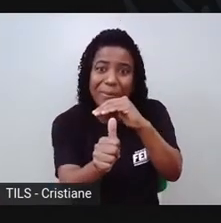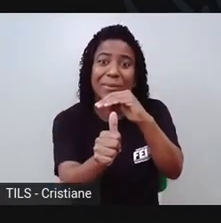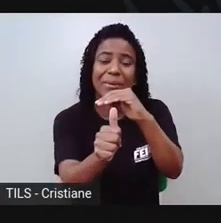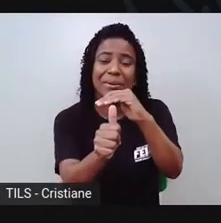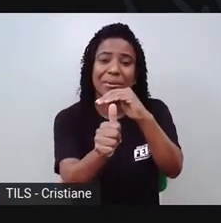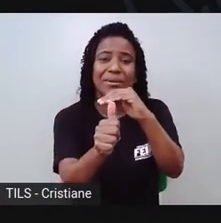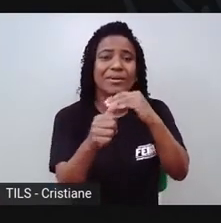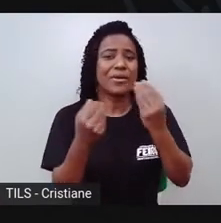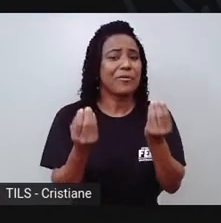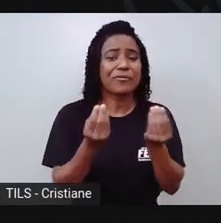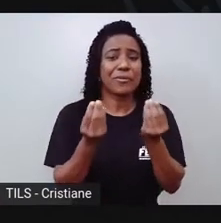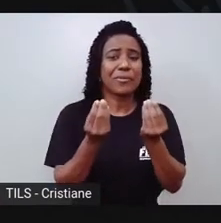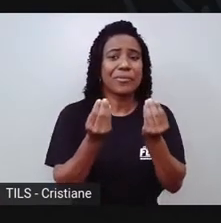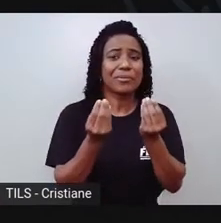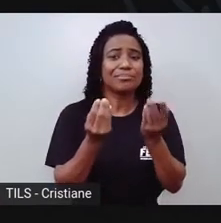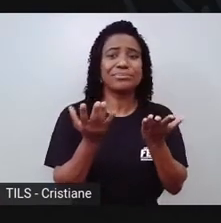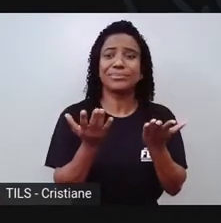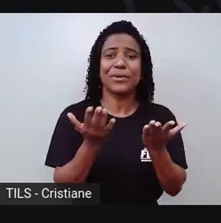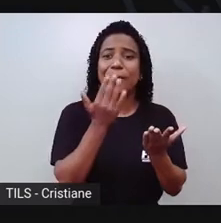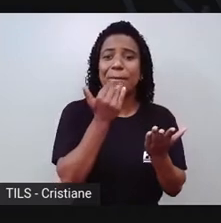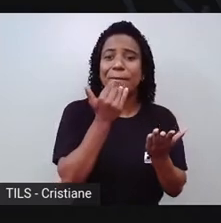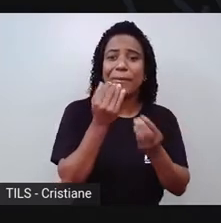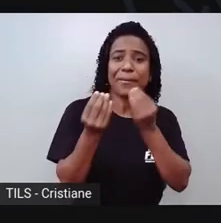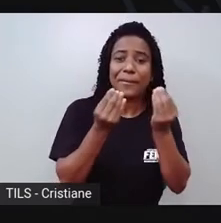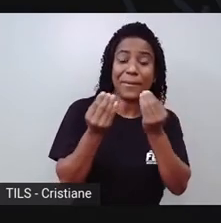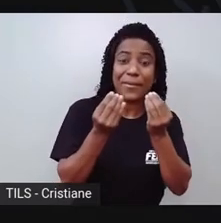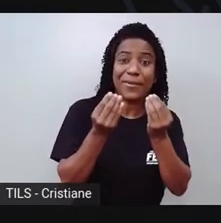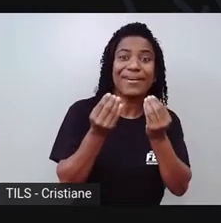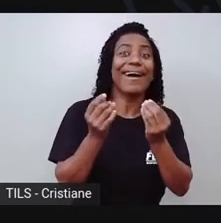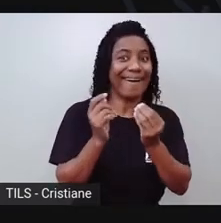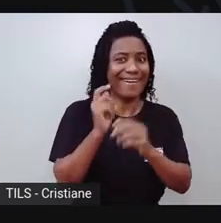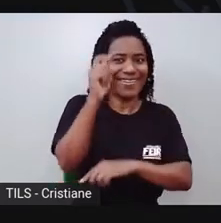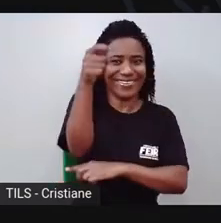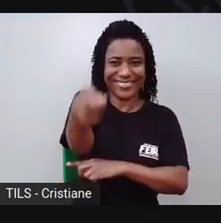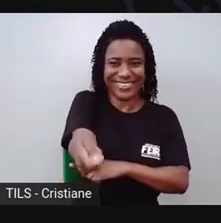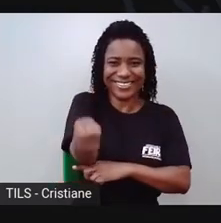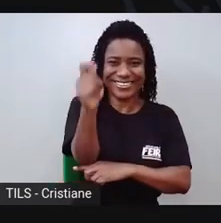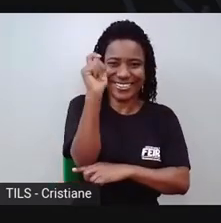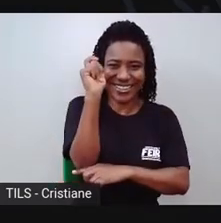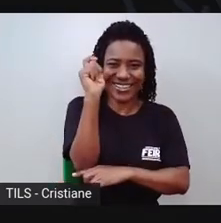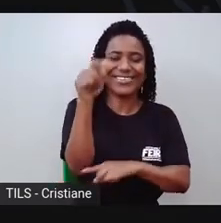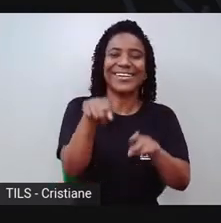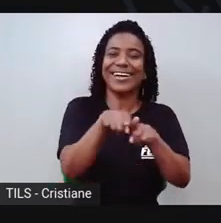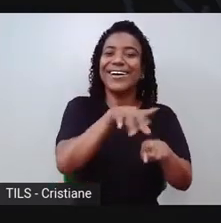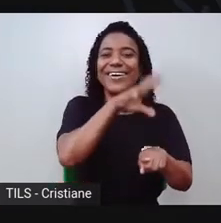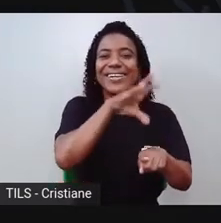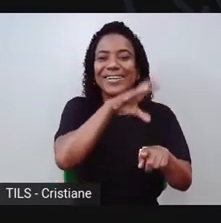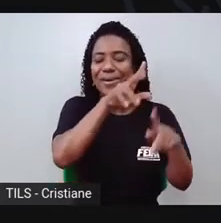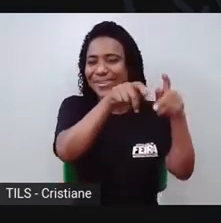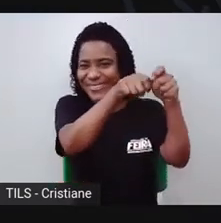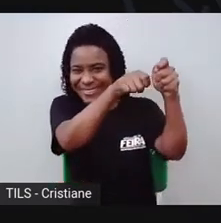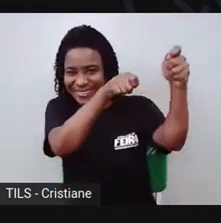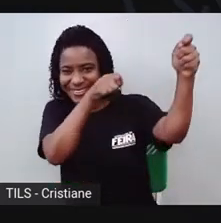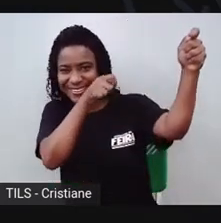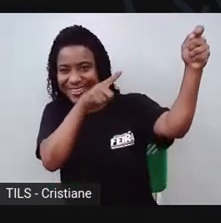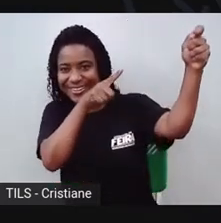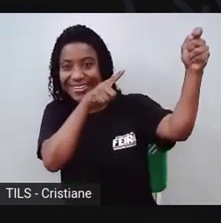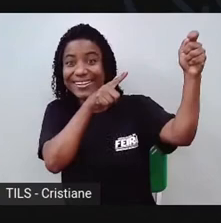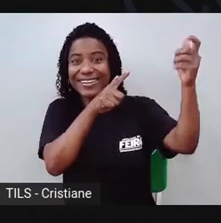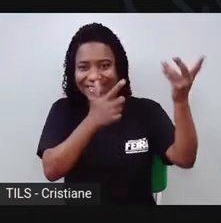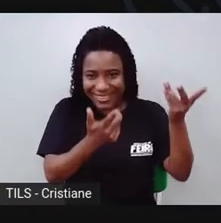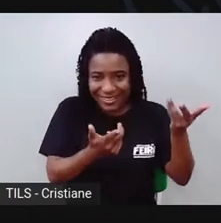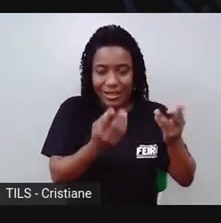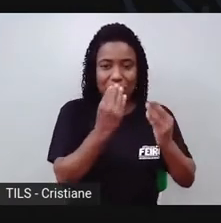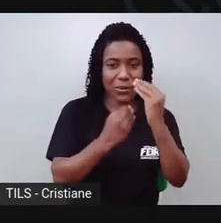que ele fazia pra comer? Ele caçava animais, ele pescava no rio, pra ele poder se alimentar. E ele foi tão inteligente que ele